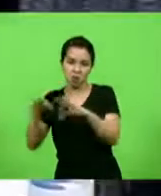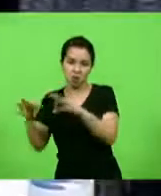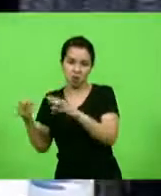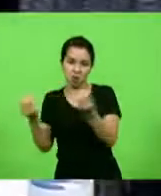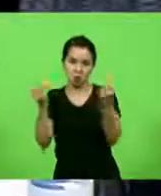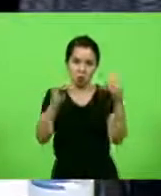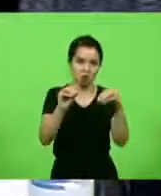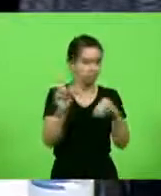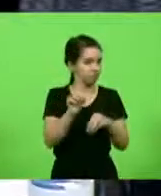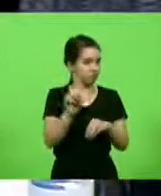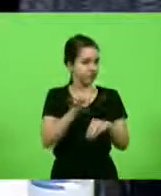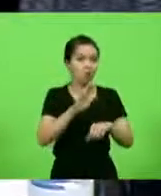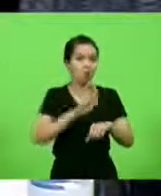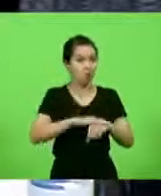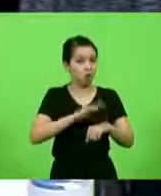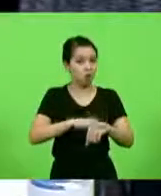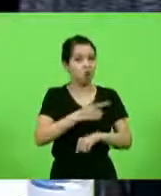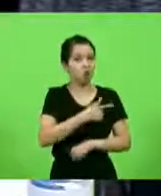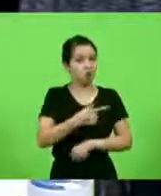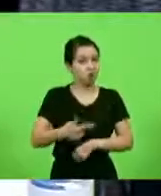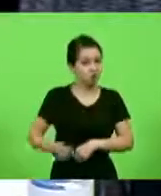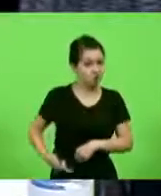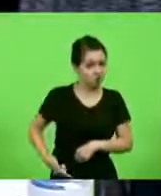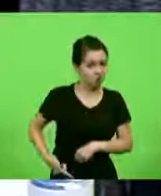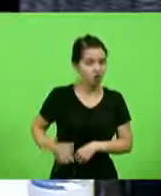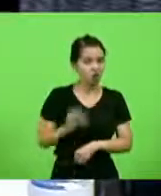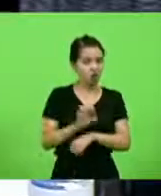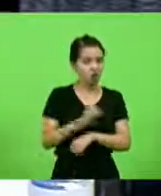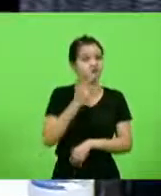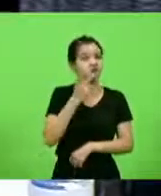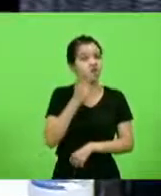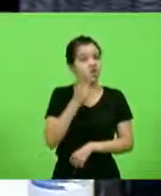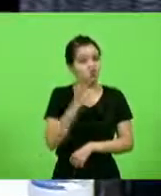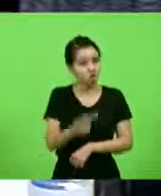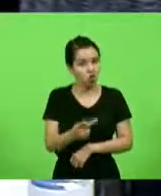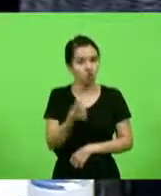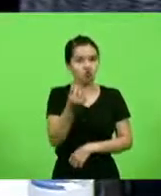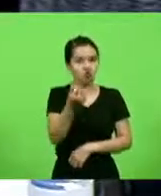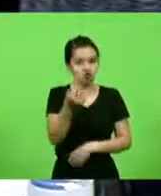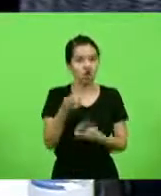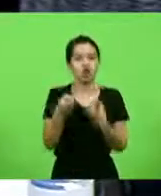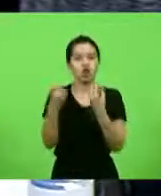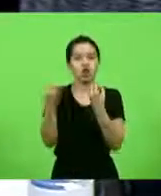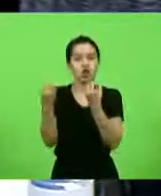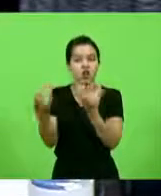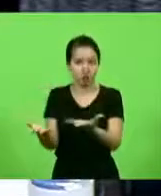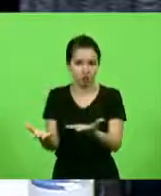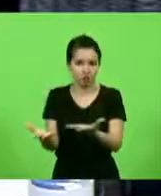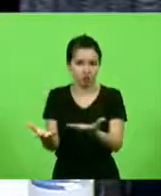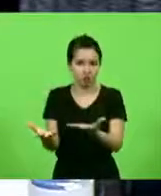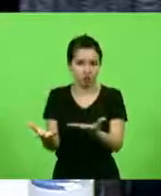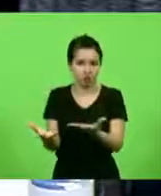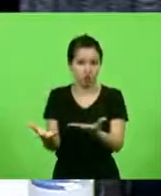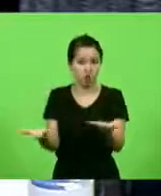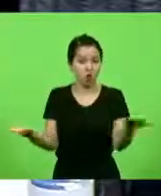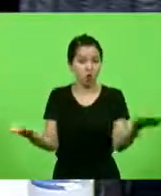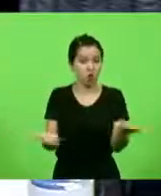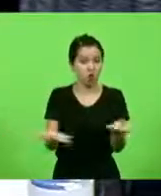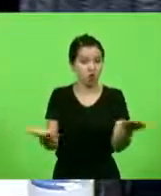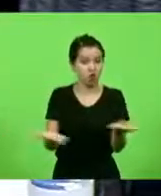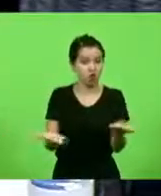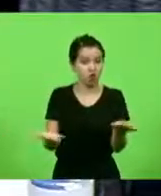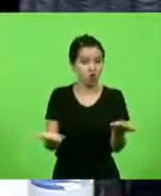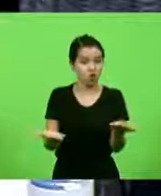fevereiro do ano passado disse que o dinheiro estava sendo liberado. Nós estamos no dia 20 e...